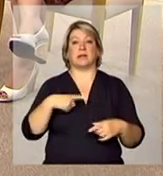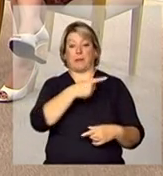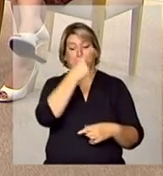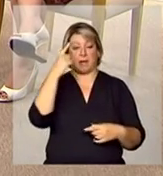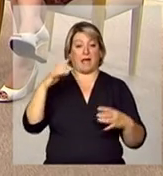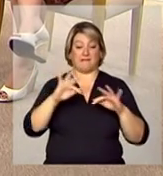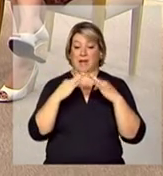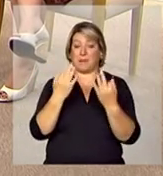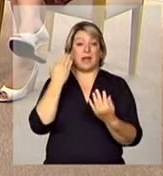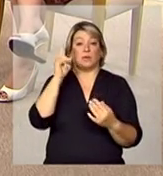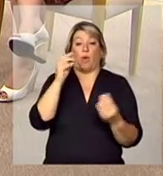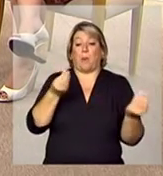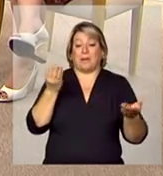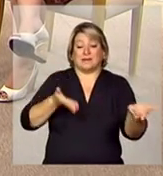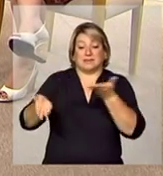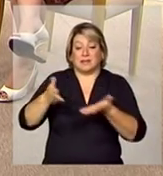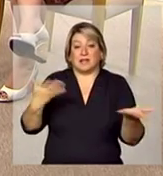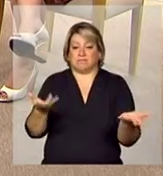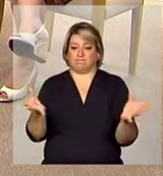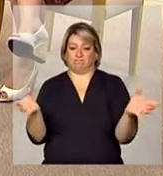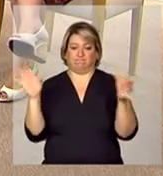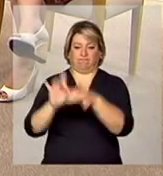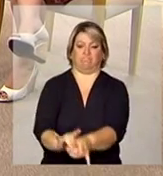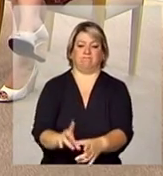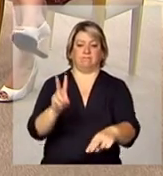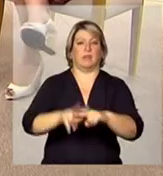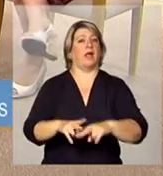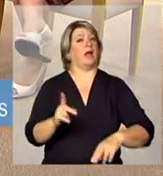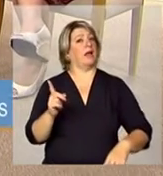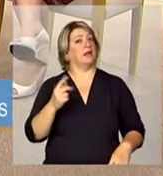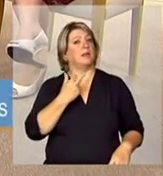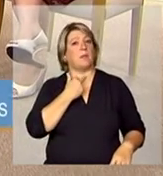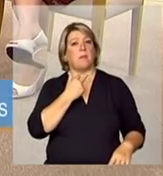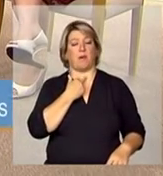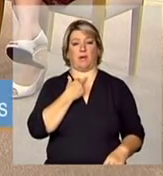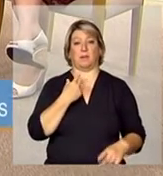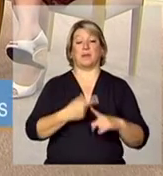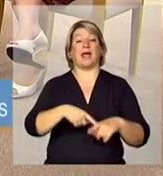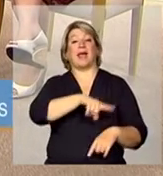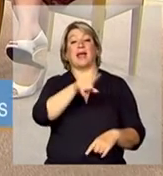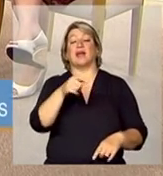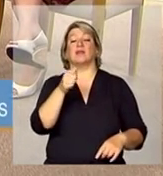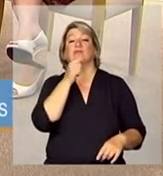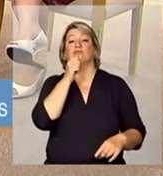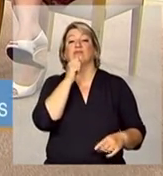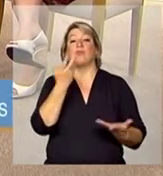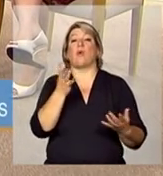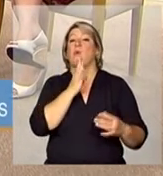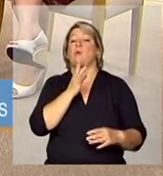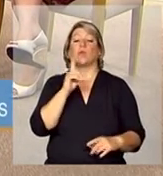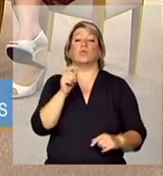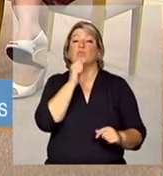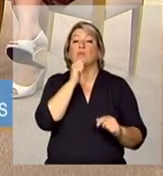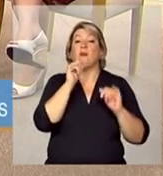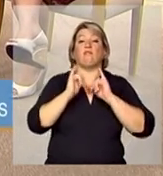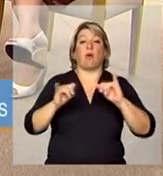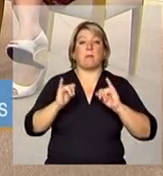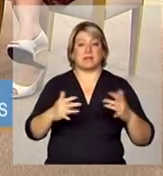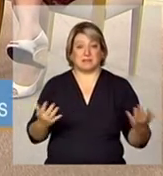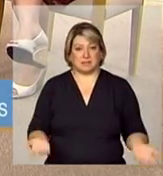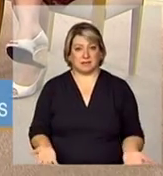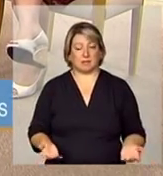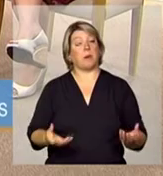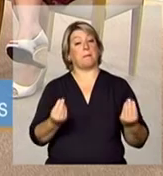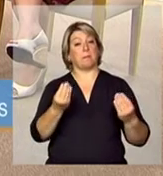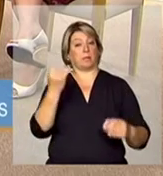realmente essa não é a melhor forma, mas pela falta de conhecimento elas pensam que seria. É muito importante que sejam acionados